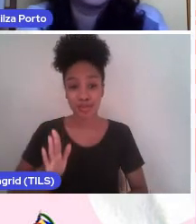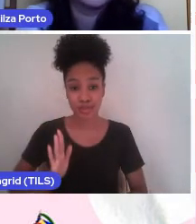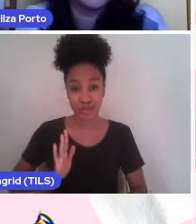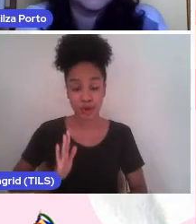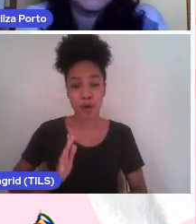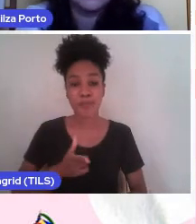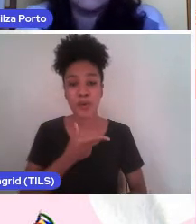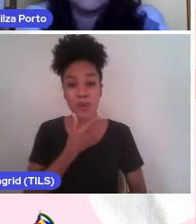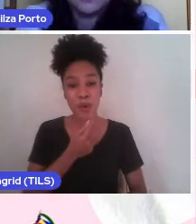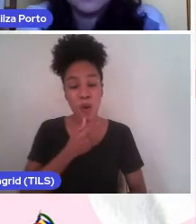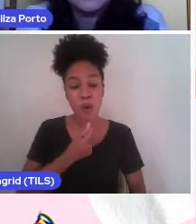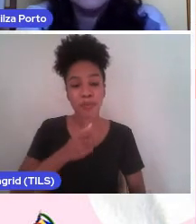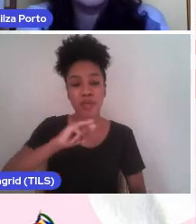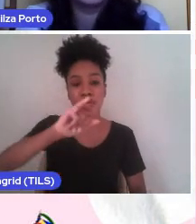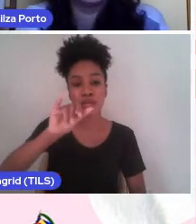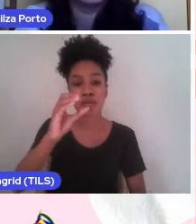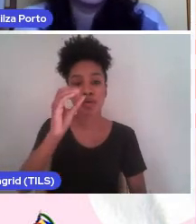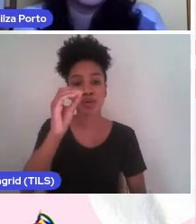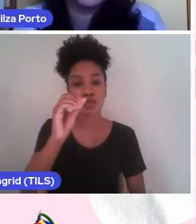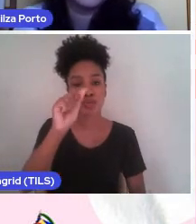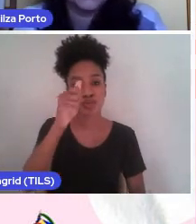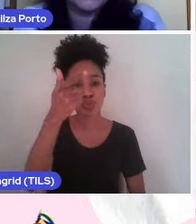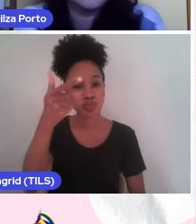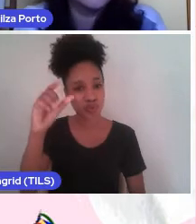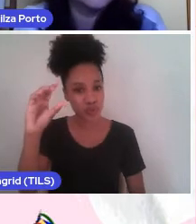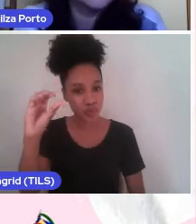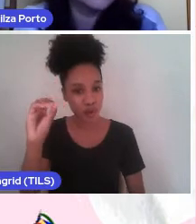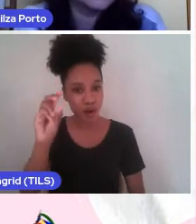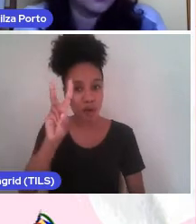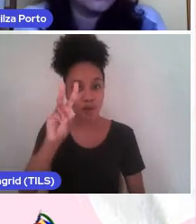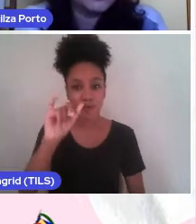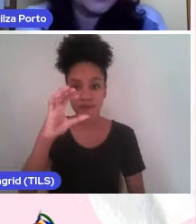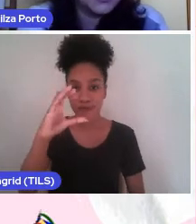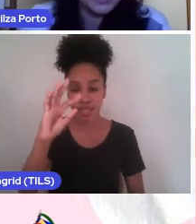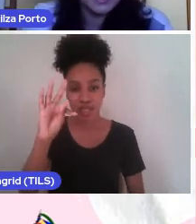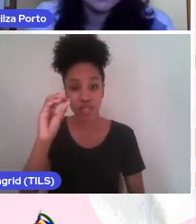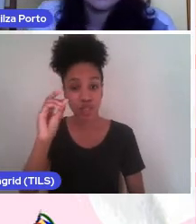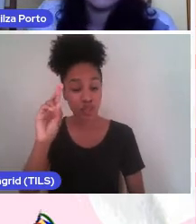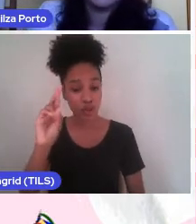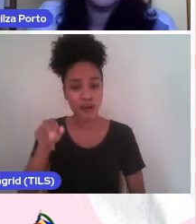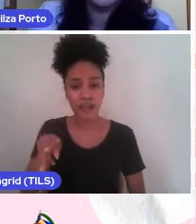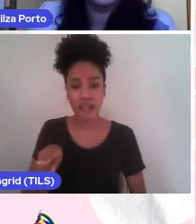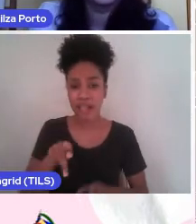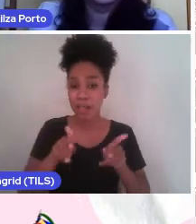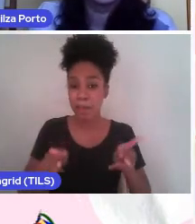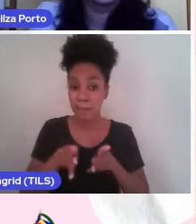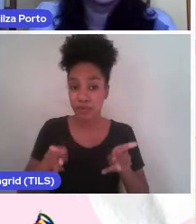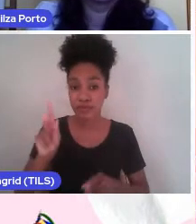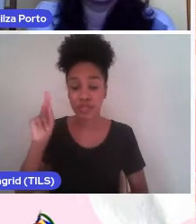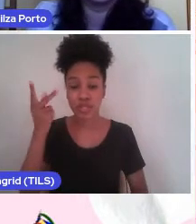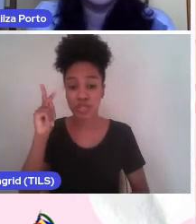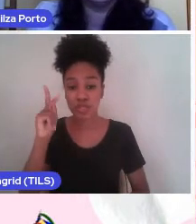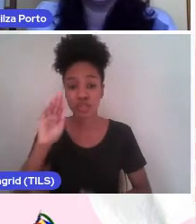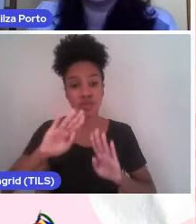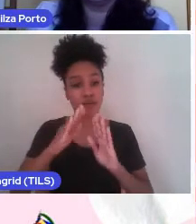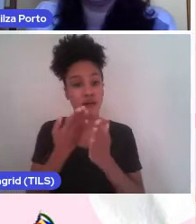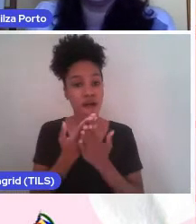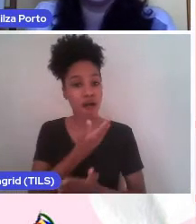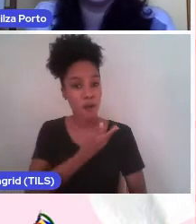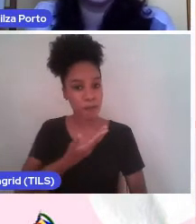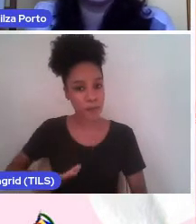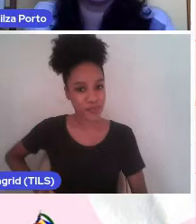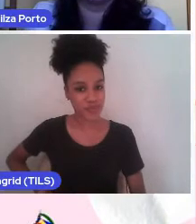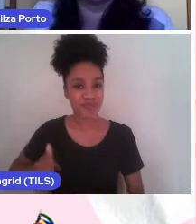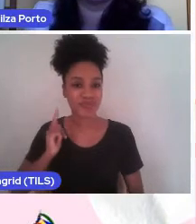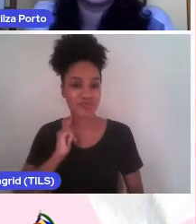por João Vitor da Fonseca Oliveira, que é professor de História da Rede Estadual de Minas Gerais. Também, ainda